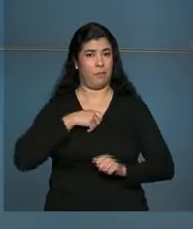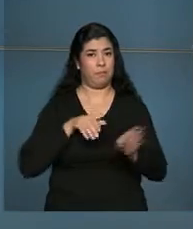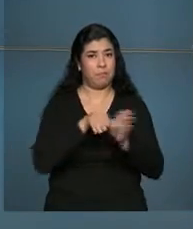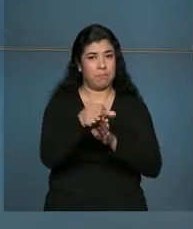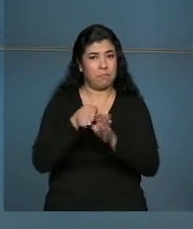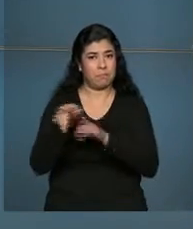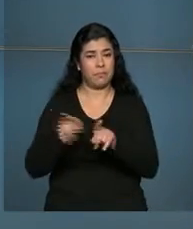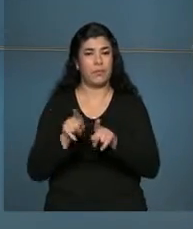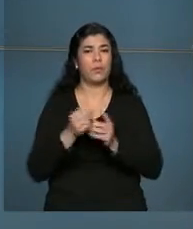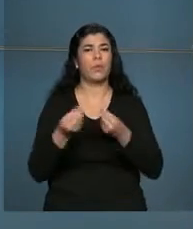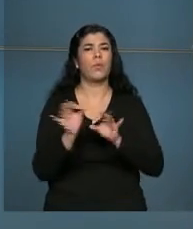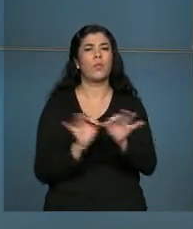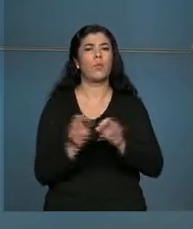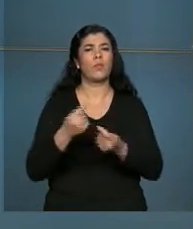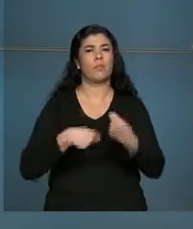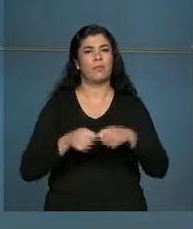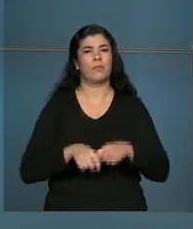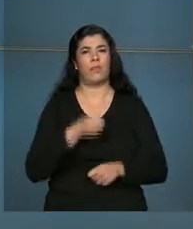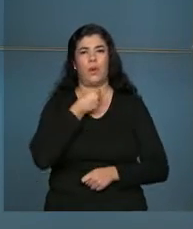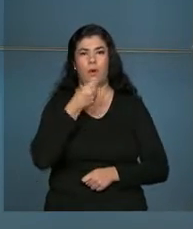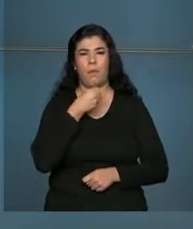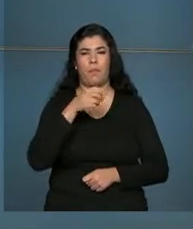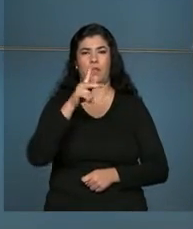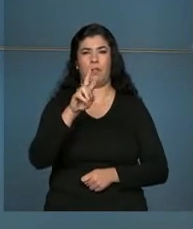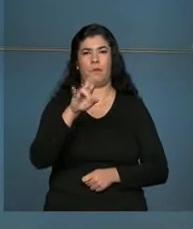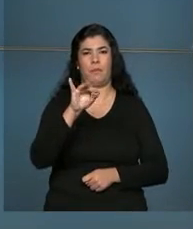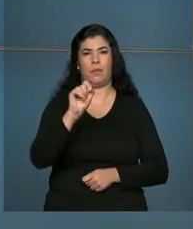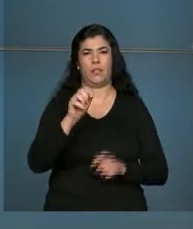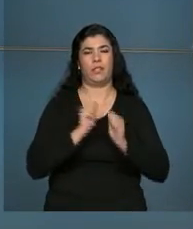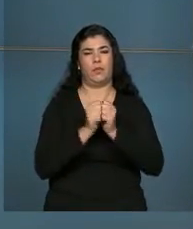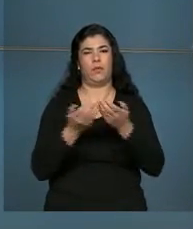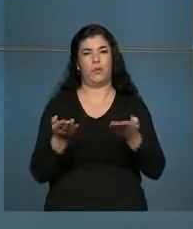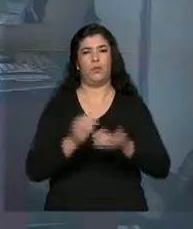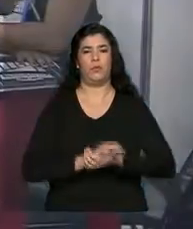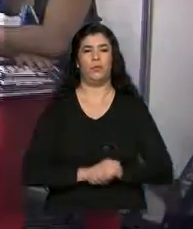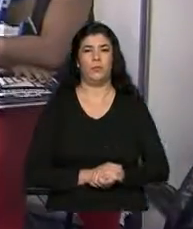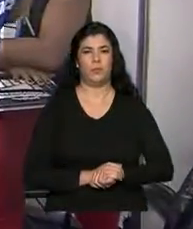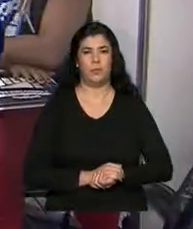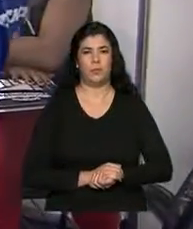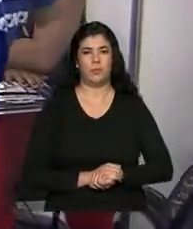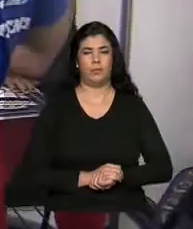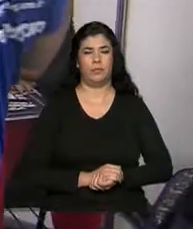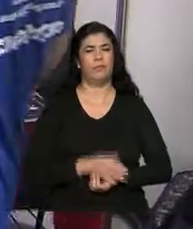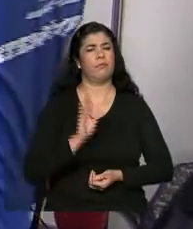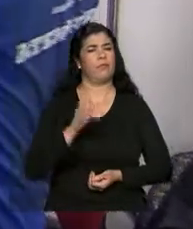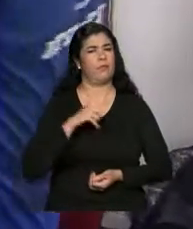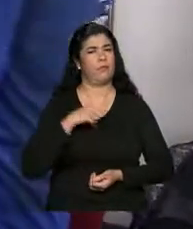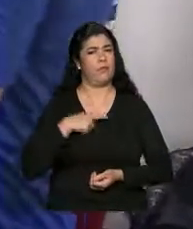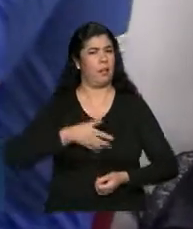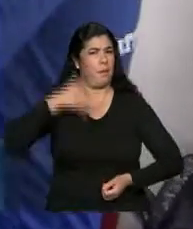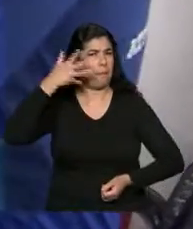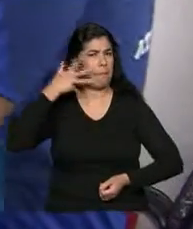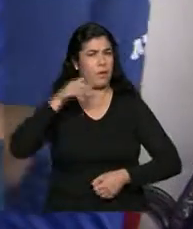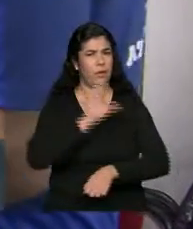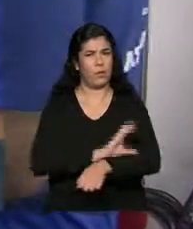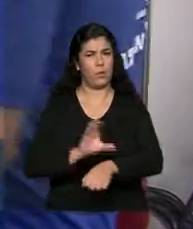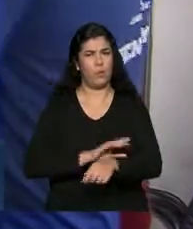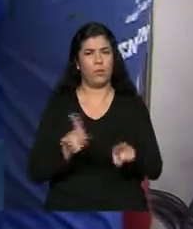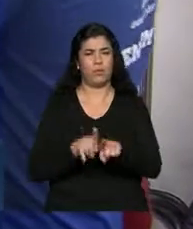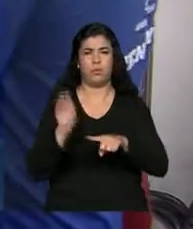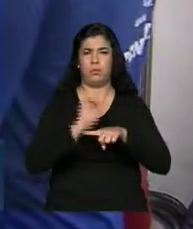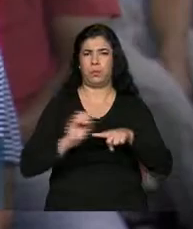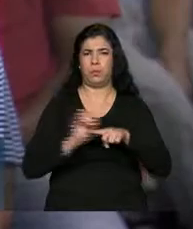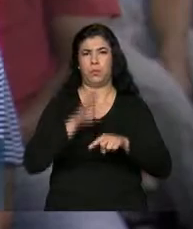sobre a gestão dos negócios. A repórter Priscila Machado esteve lá. Palestras, cursos e oficinas